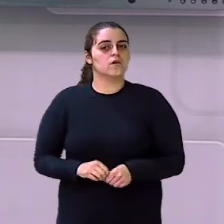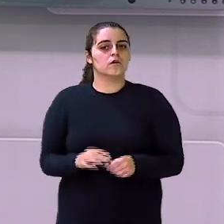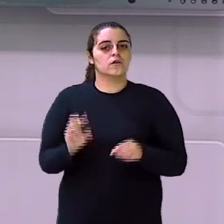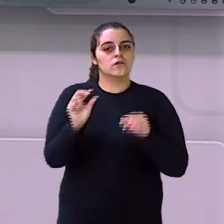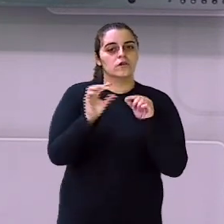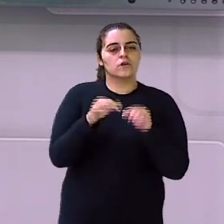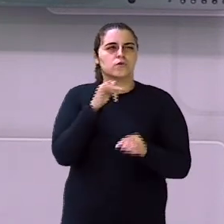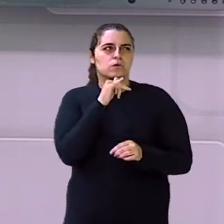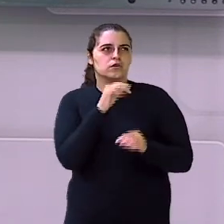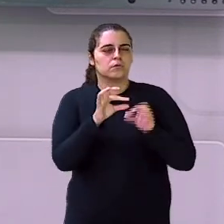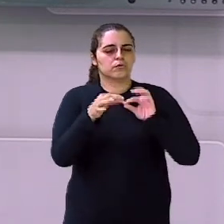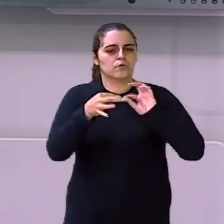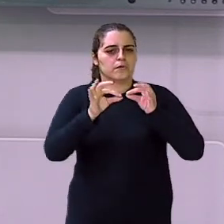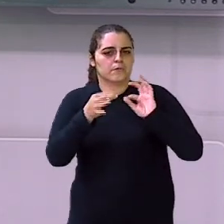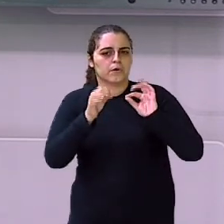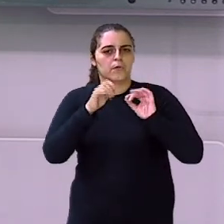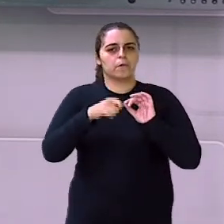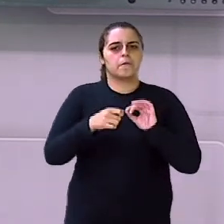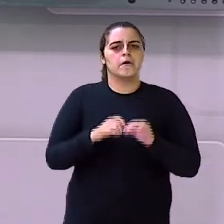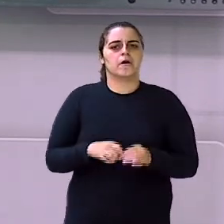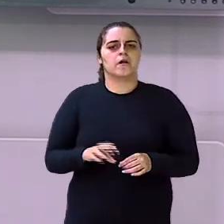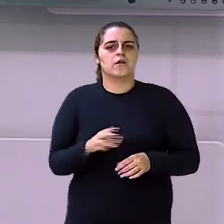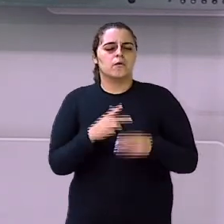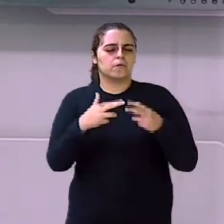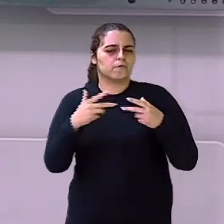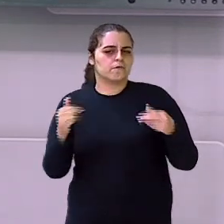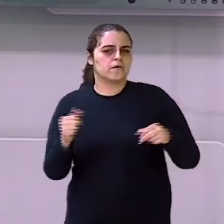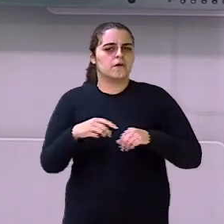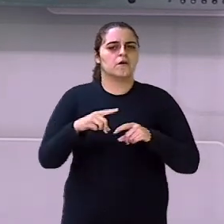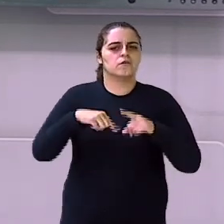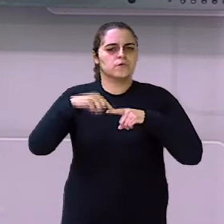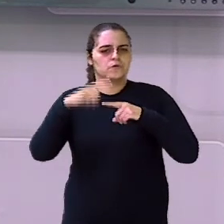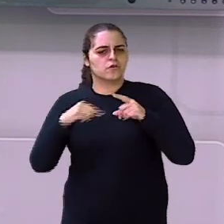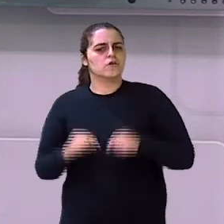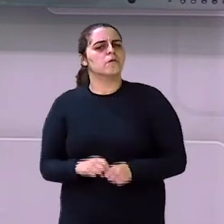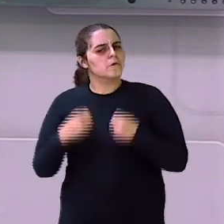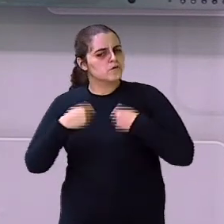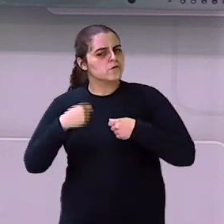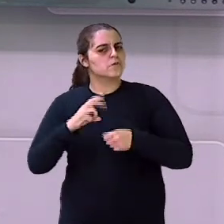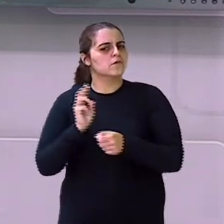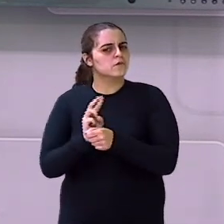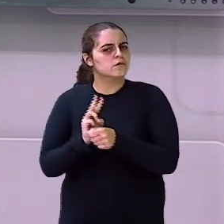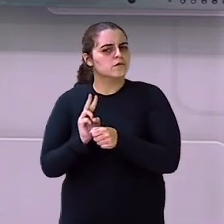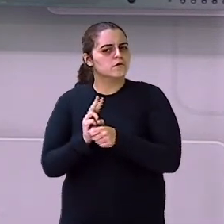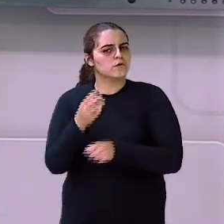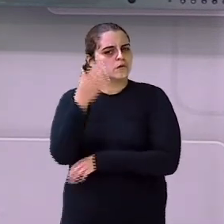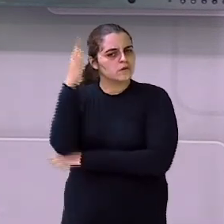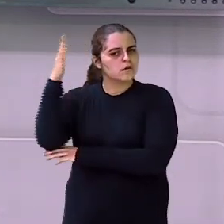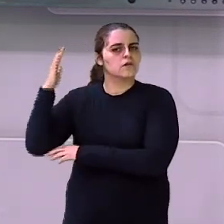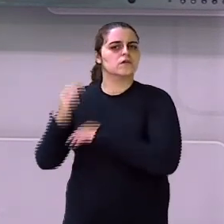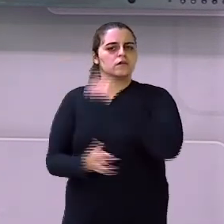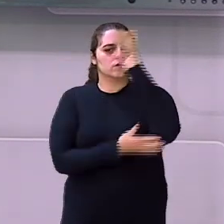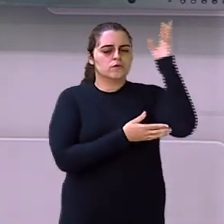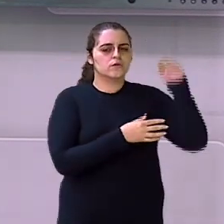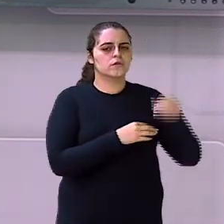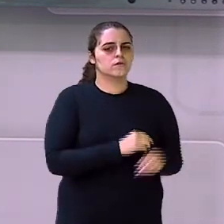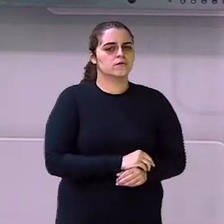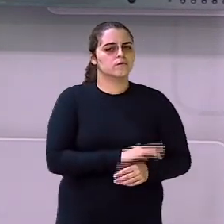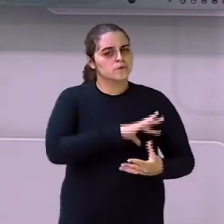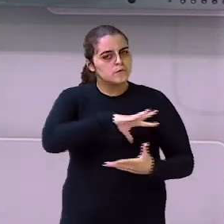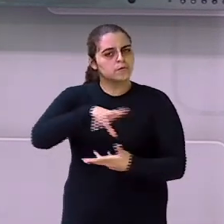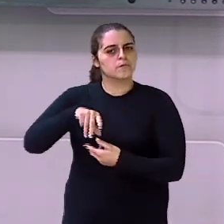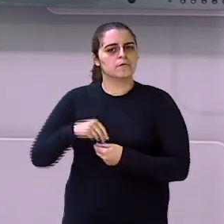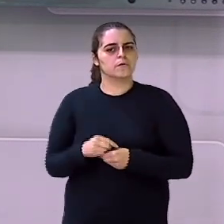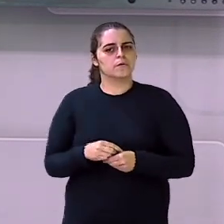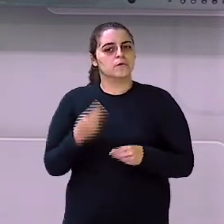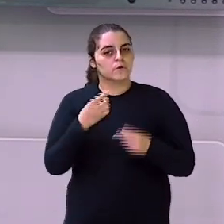você jogou No chão Você contribuiu Pra isso Então uma atitude Pequenininha Negativa Pode virar um problema Muito grande